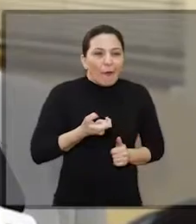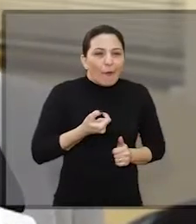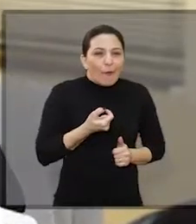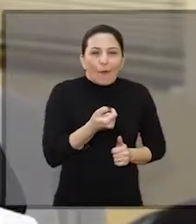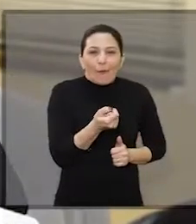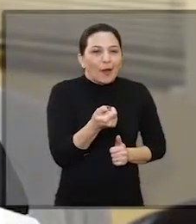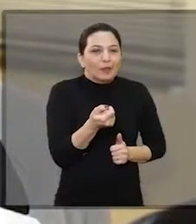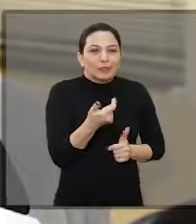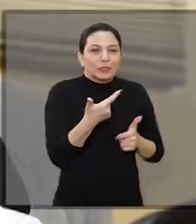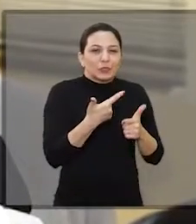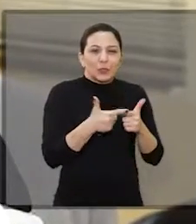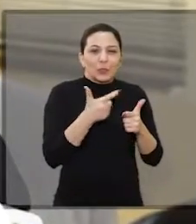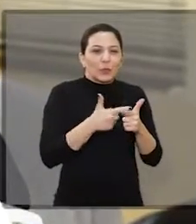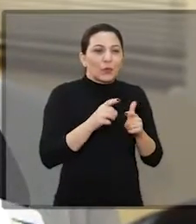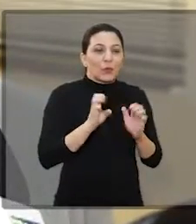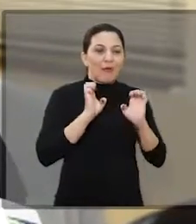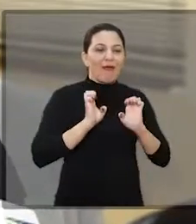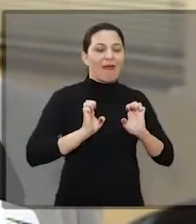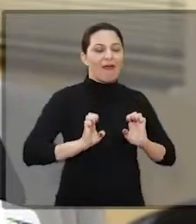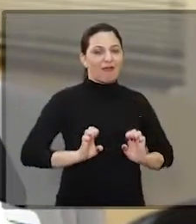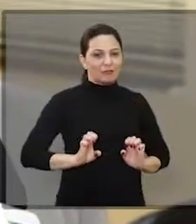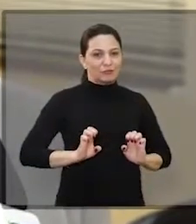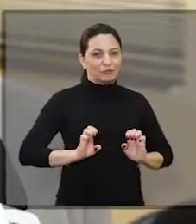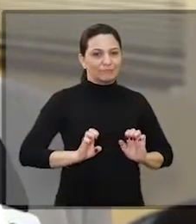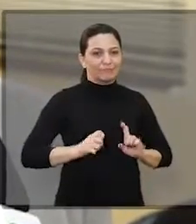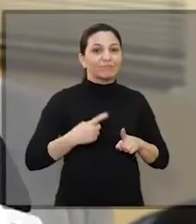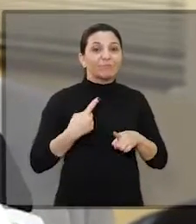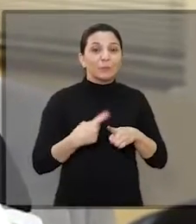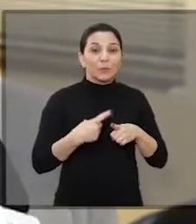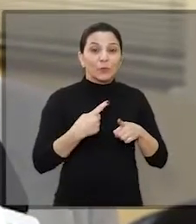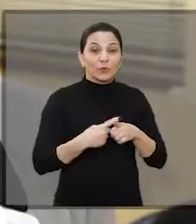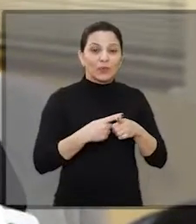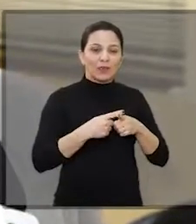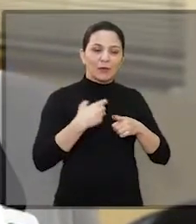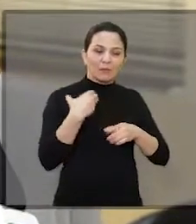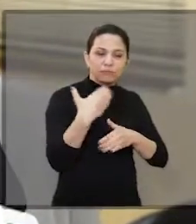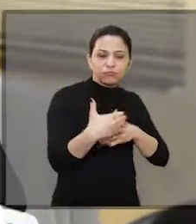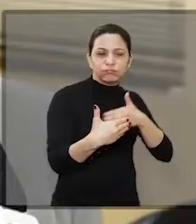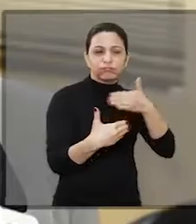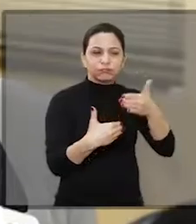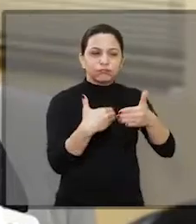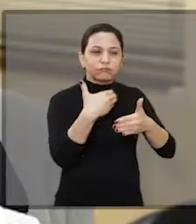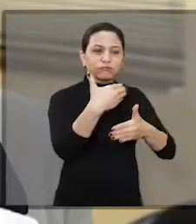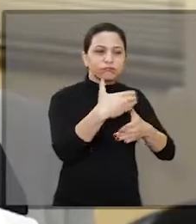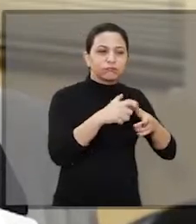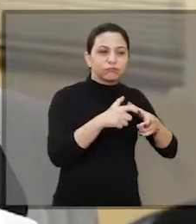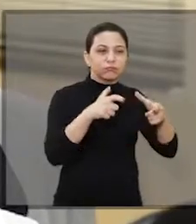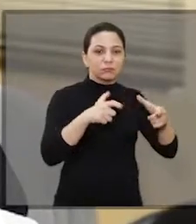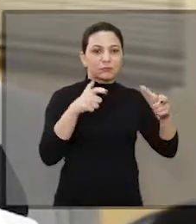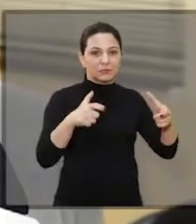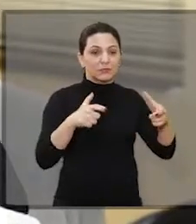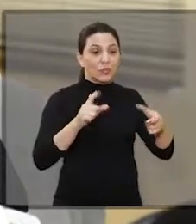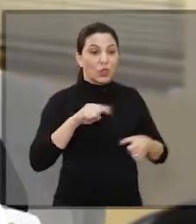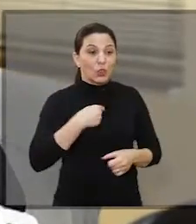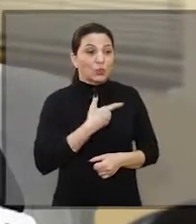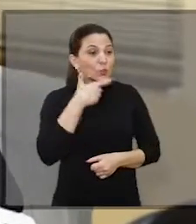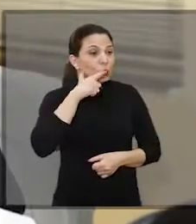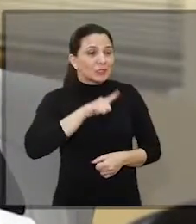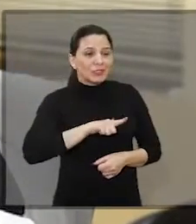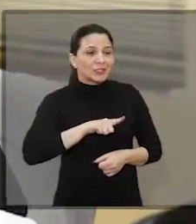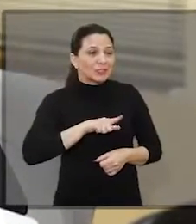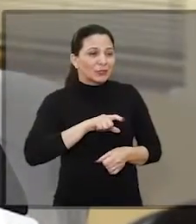tornando uma questão já de ética, porque ela é crescente e a gente não está conseguindo